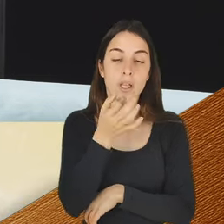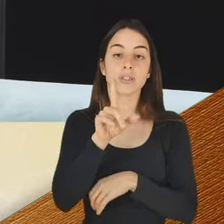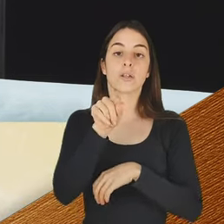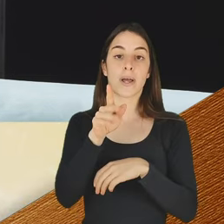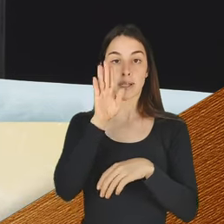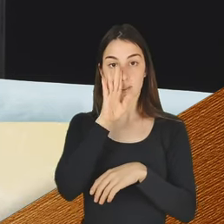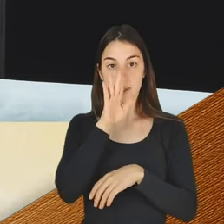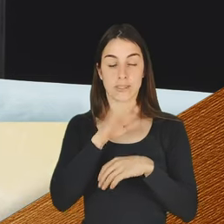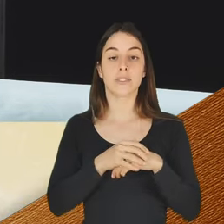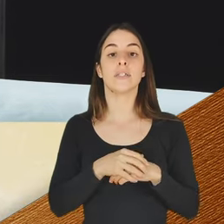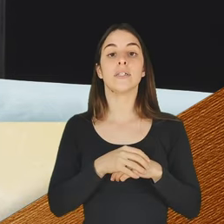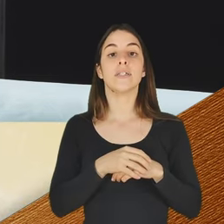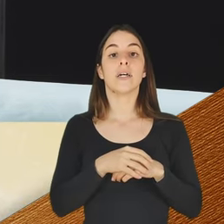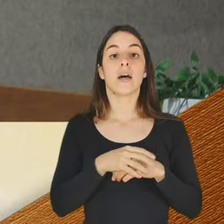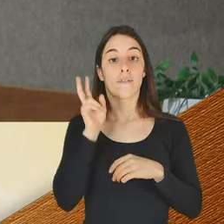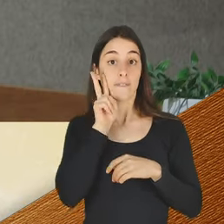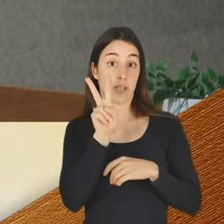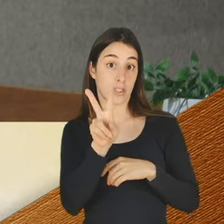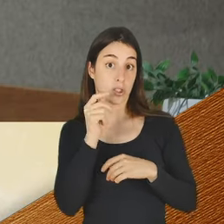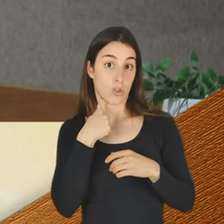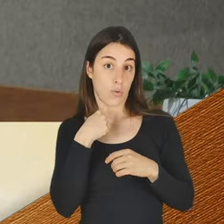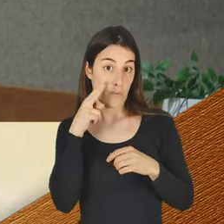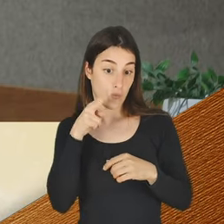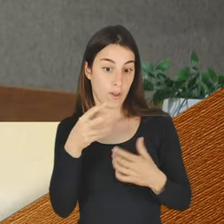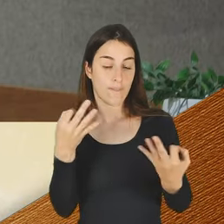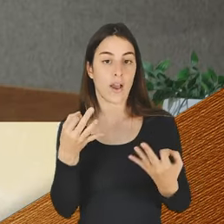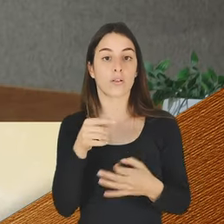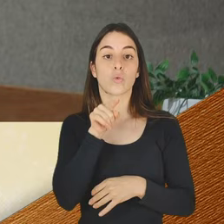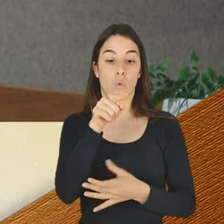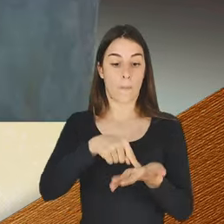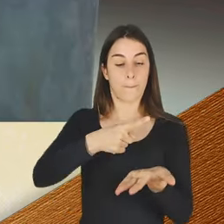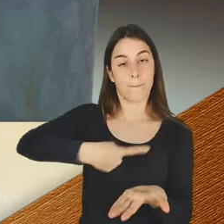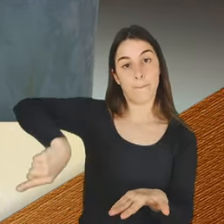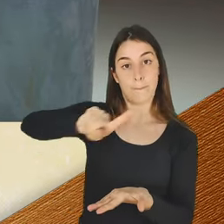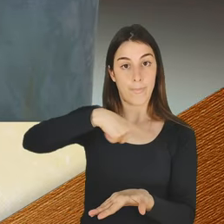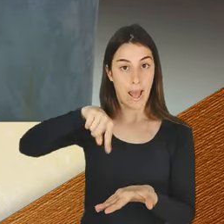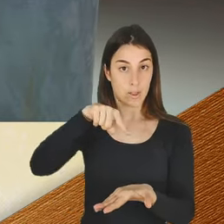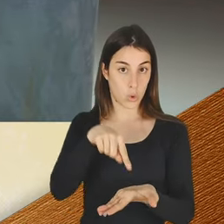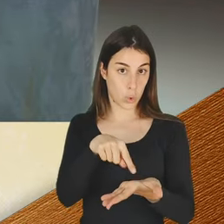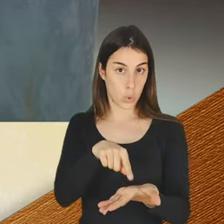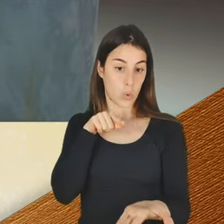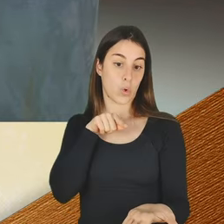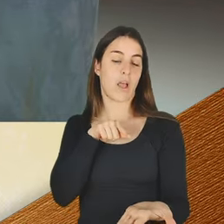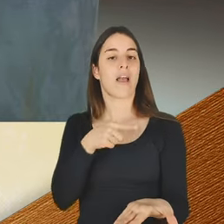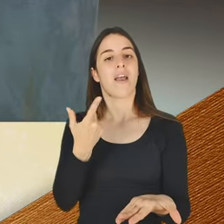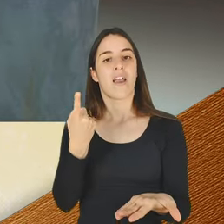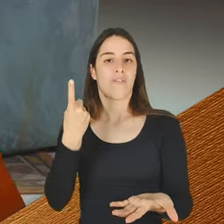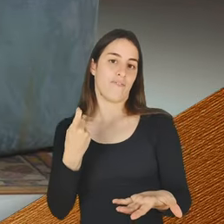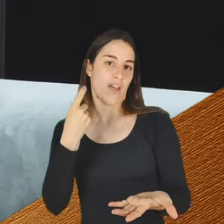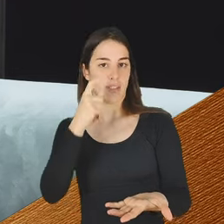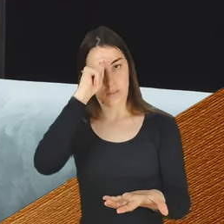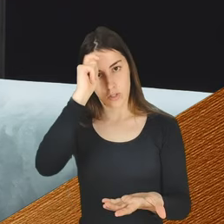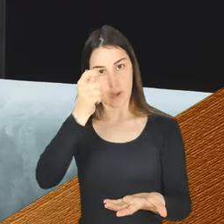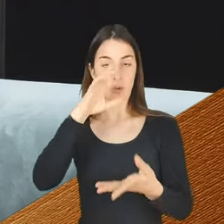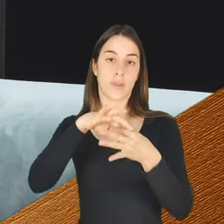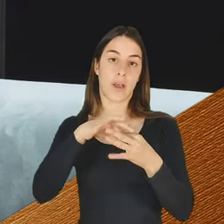acabei por reparar que ainda hoje trouxeram ao programa um prato cuja nomenclatura mostra bem a falta de noção que existia há muitos anos sobre as questões